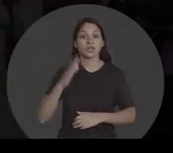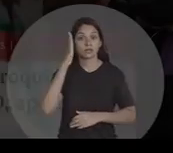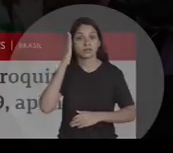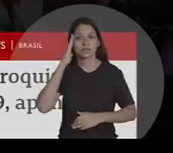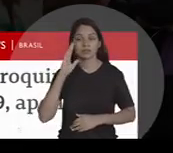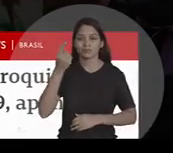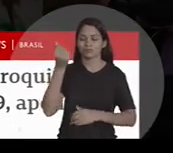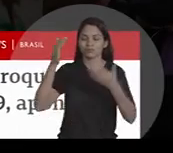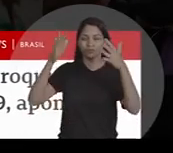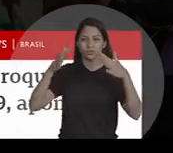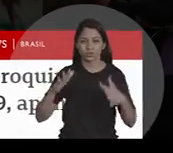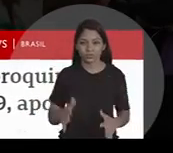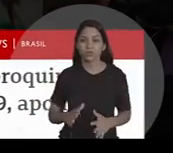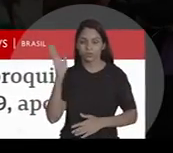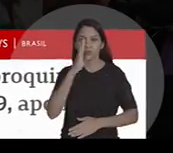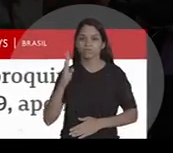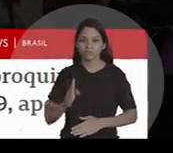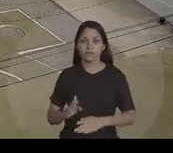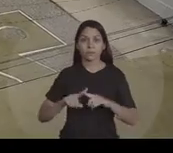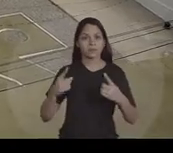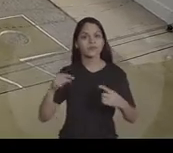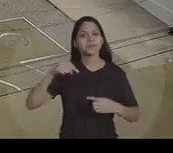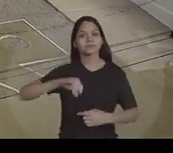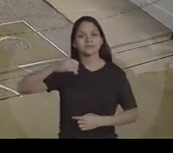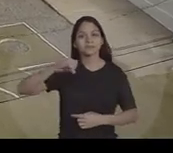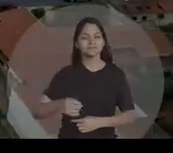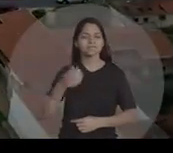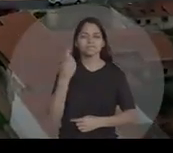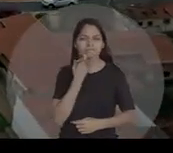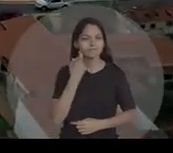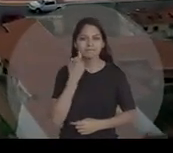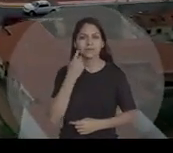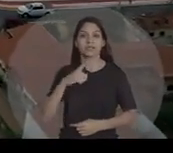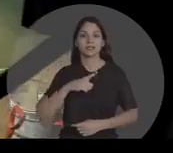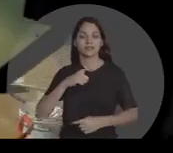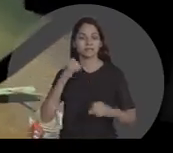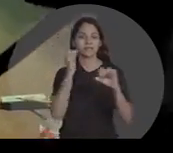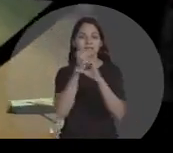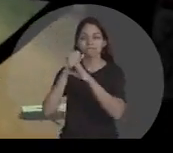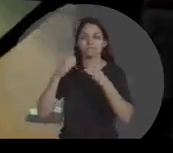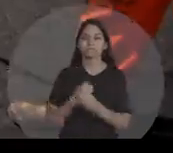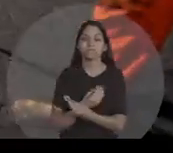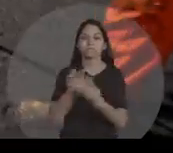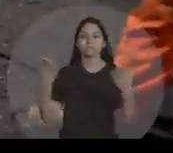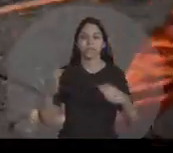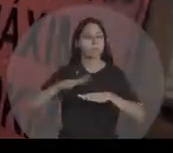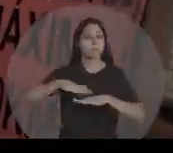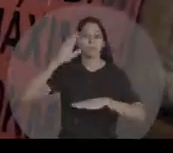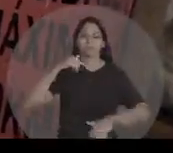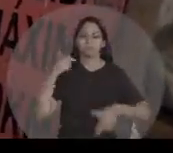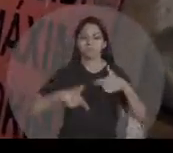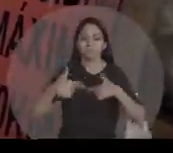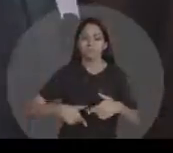Apesar da grave crise que o Brasil atravessa Em Juazeiro toda sexta-feira teve obra Fomos a cidade que mais gerou